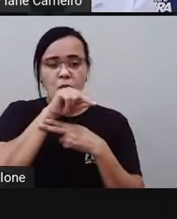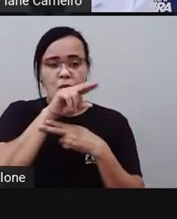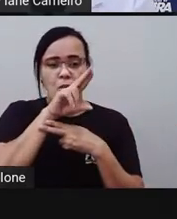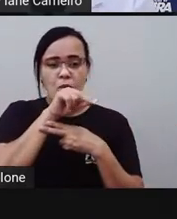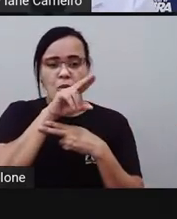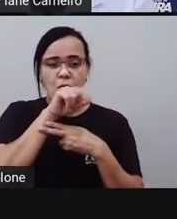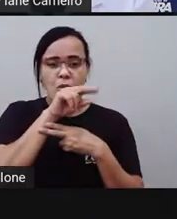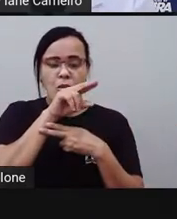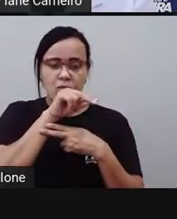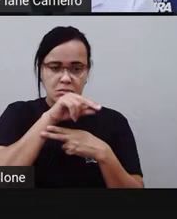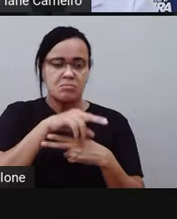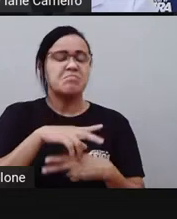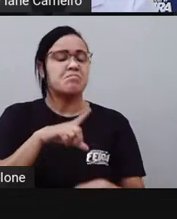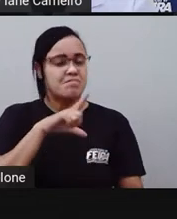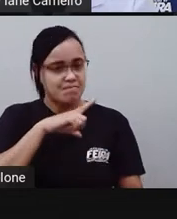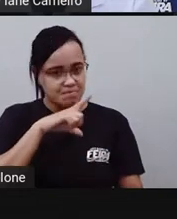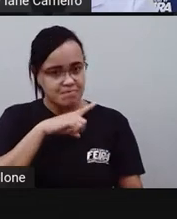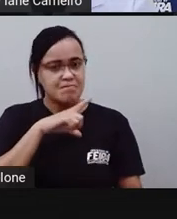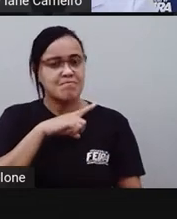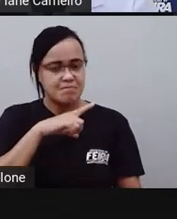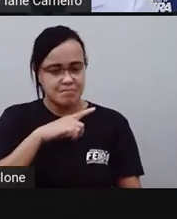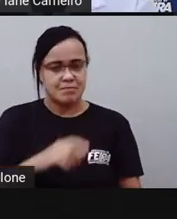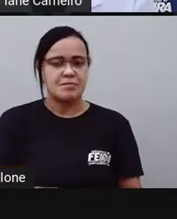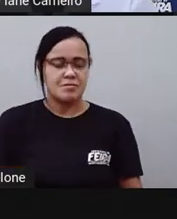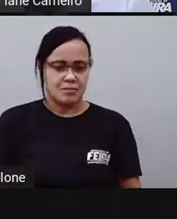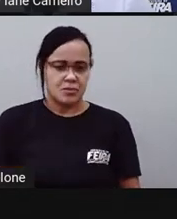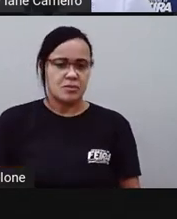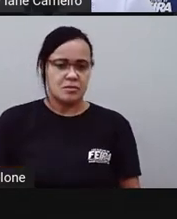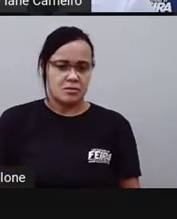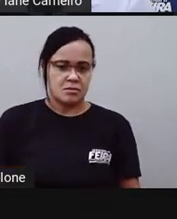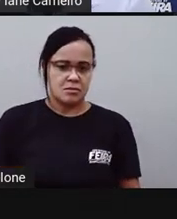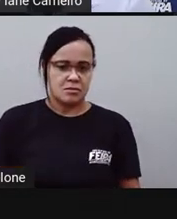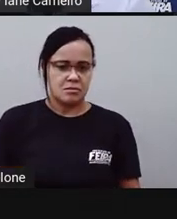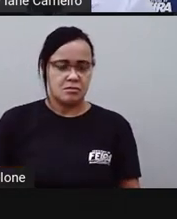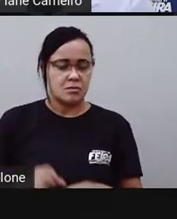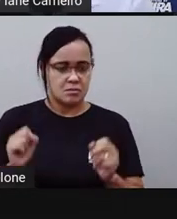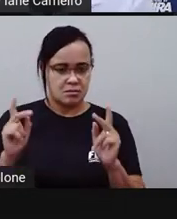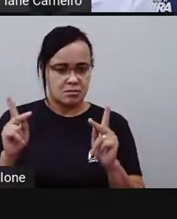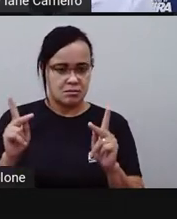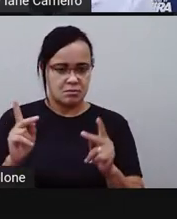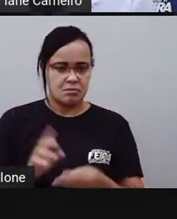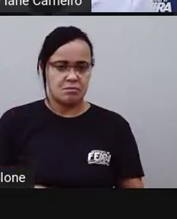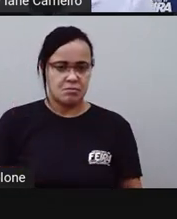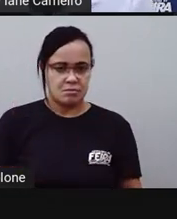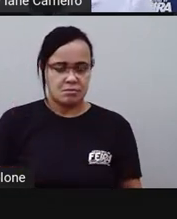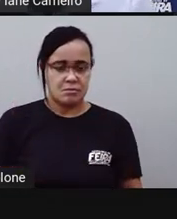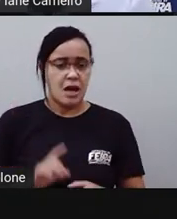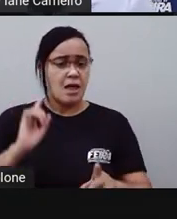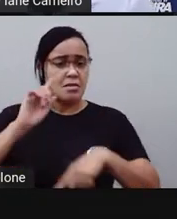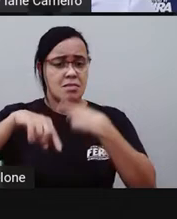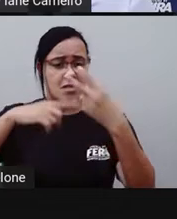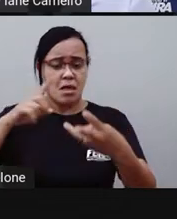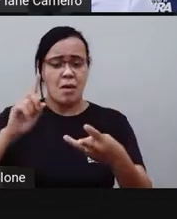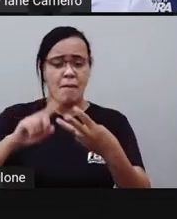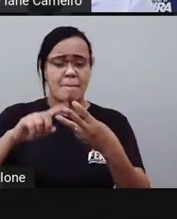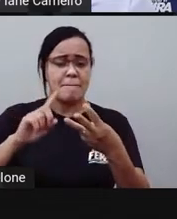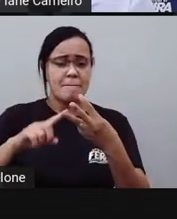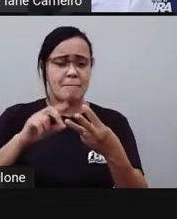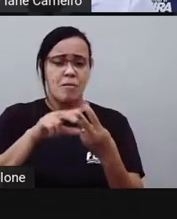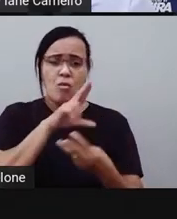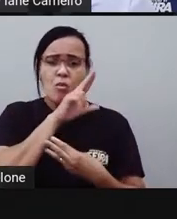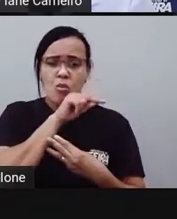pato aqui no quadradinho. Tá, jóia? Depois do pato, qual é animal?